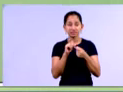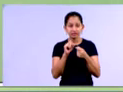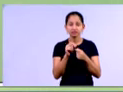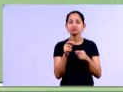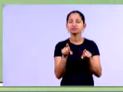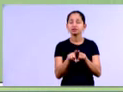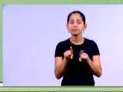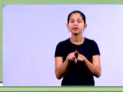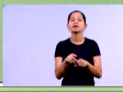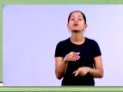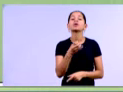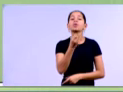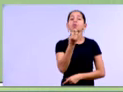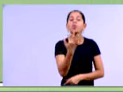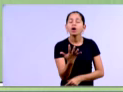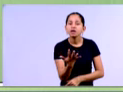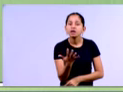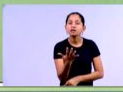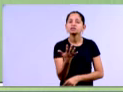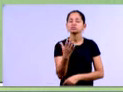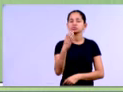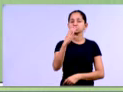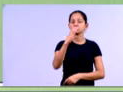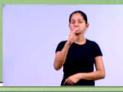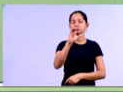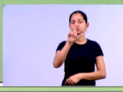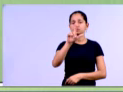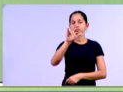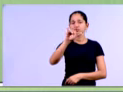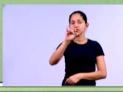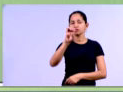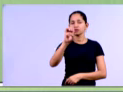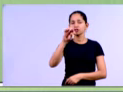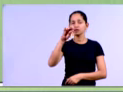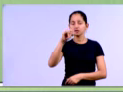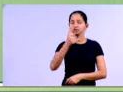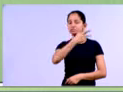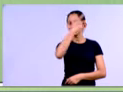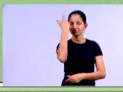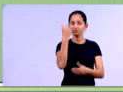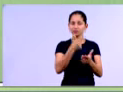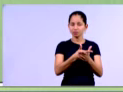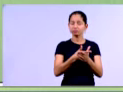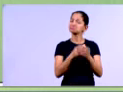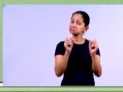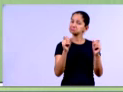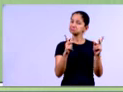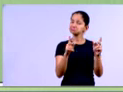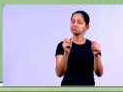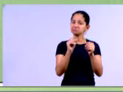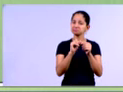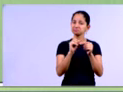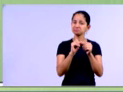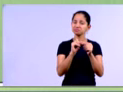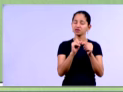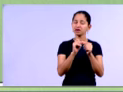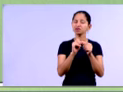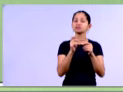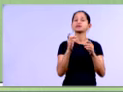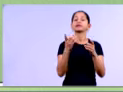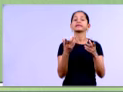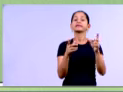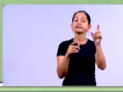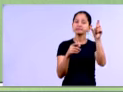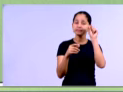saber quanto que essa conta aqui, clientes, por exemplo, representa do ativo total, o que nós